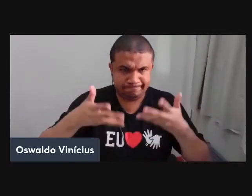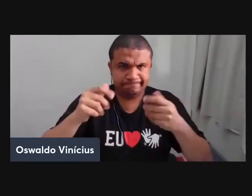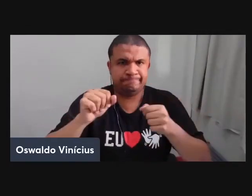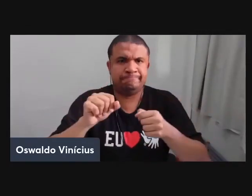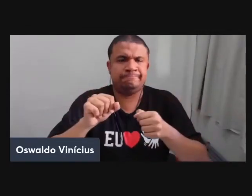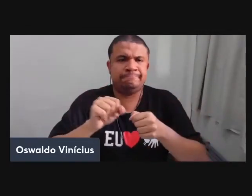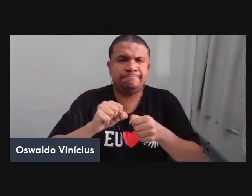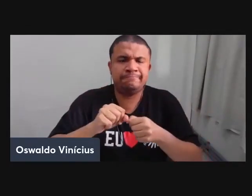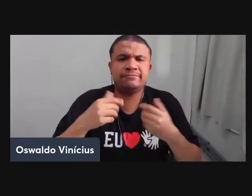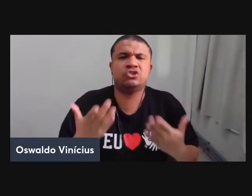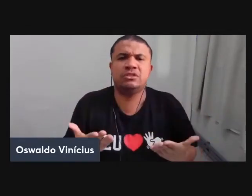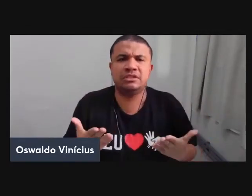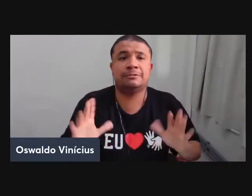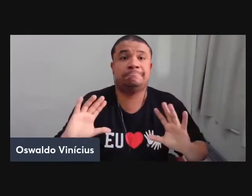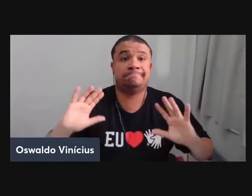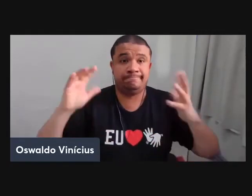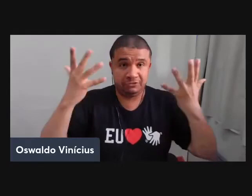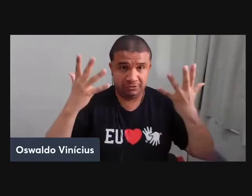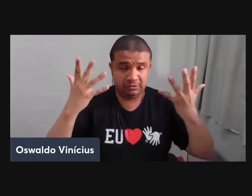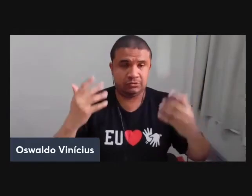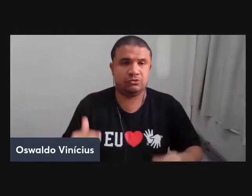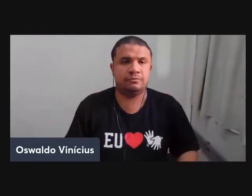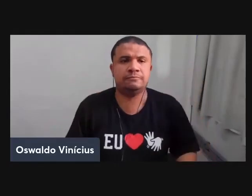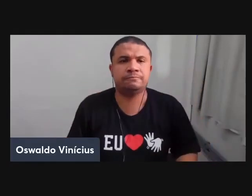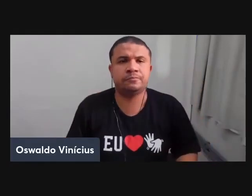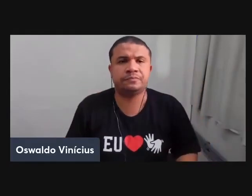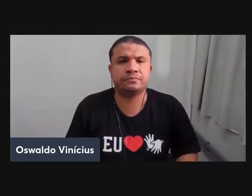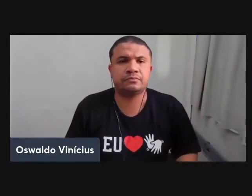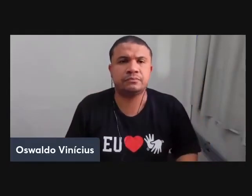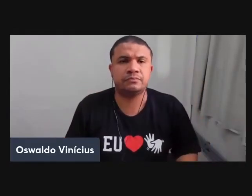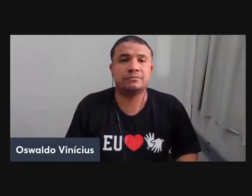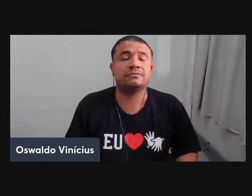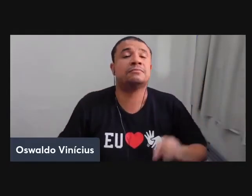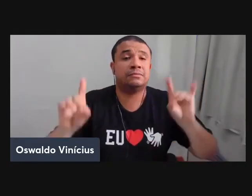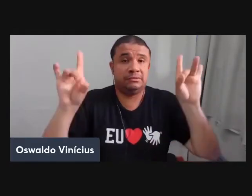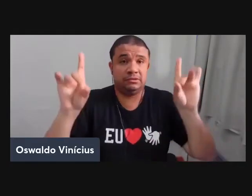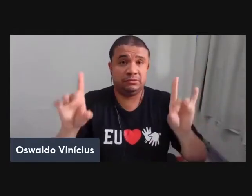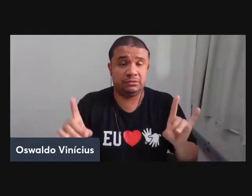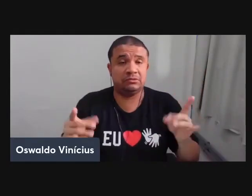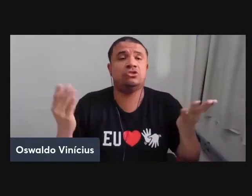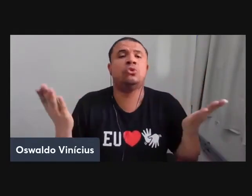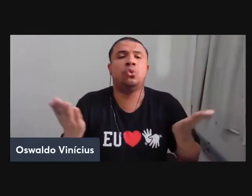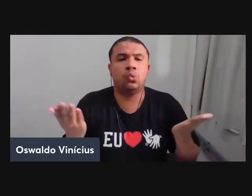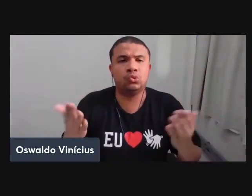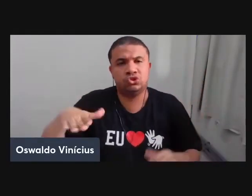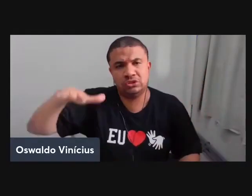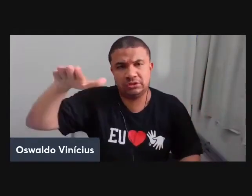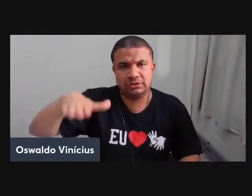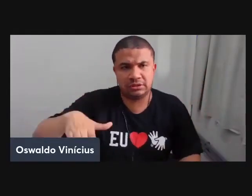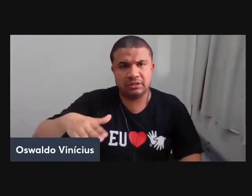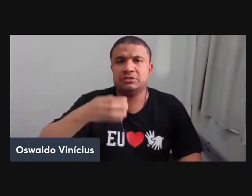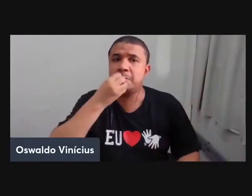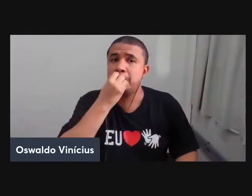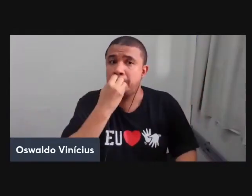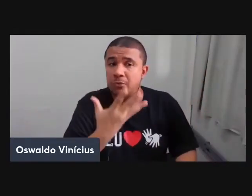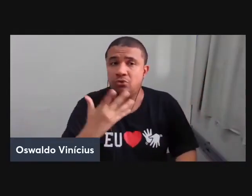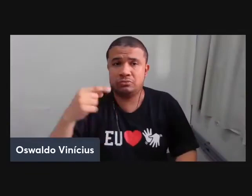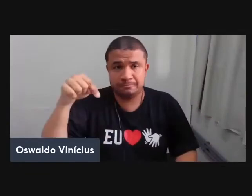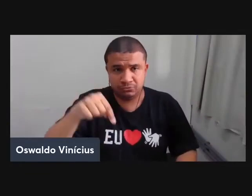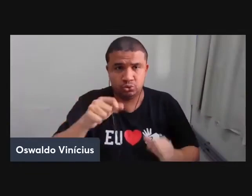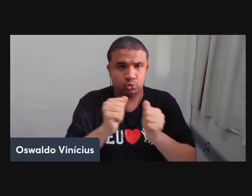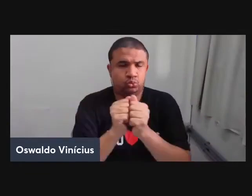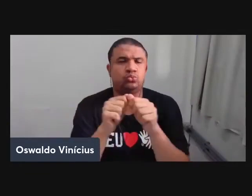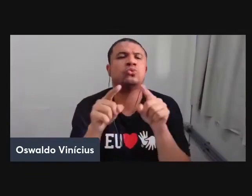deste evento. Então, é muito especial para a gente esta tarde, é muito bom estar aqui com vocês,